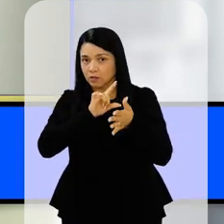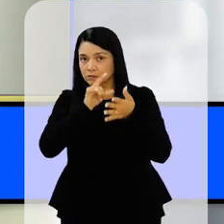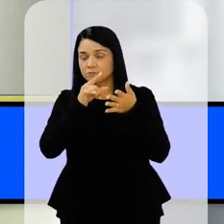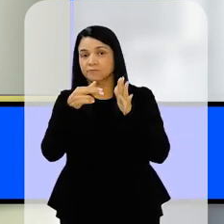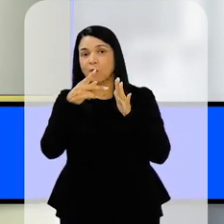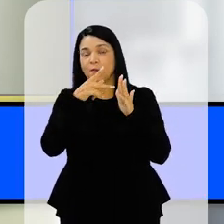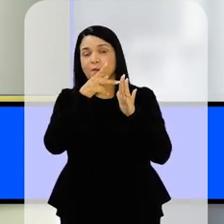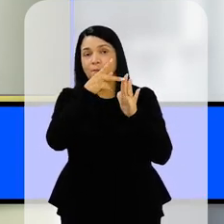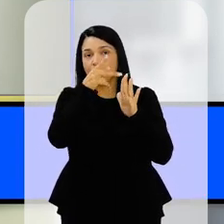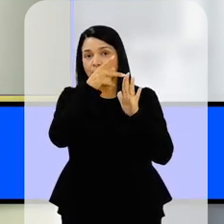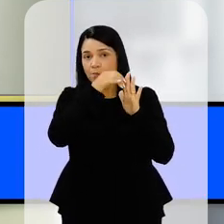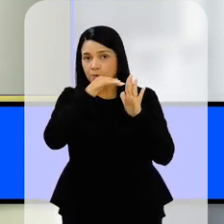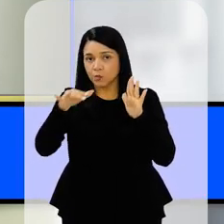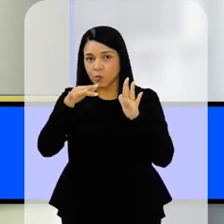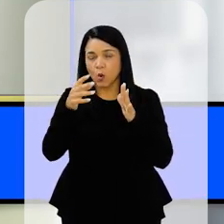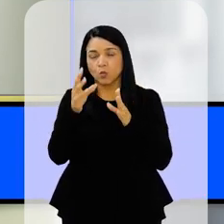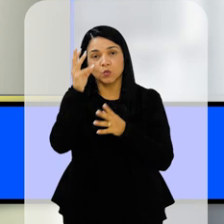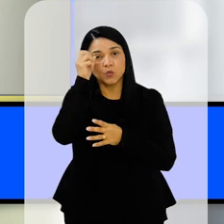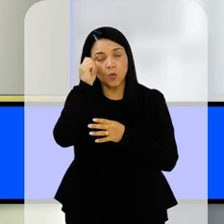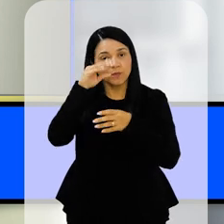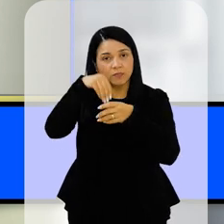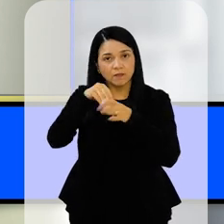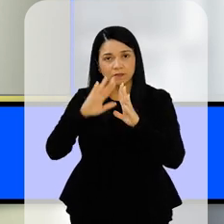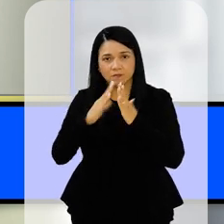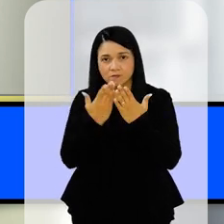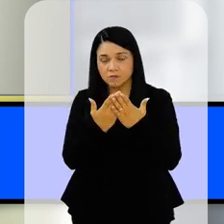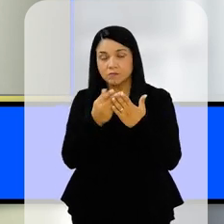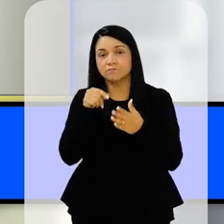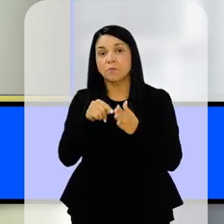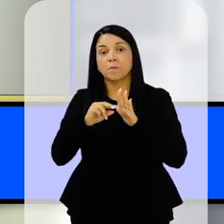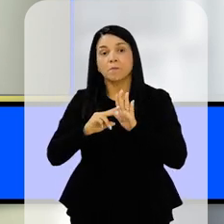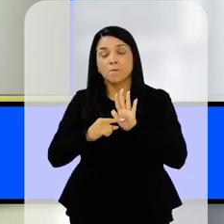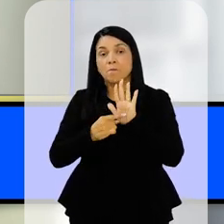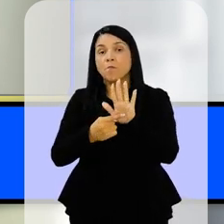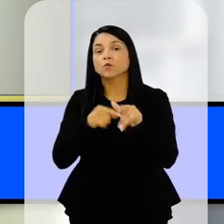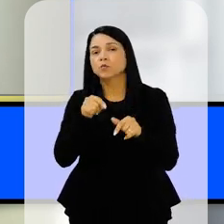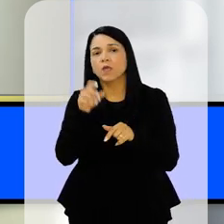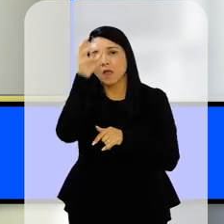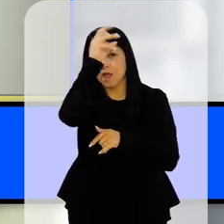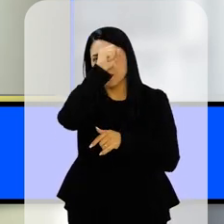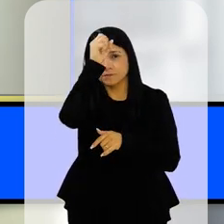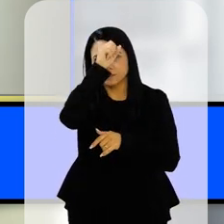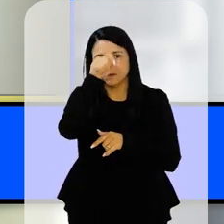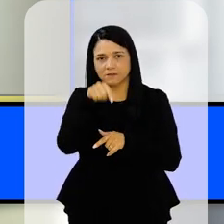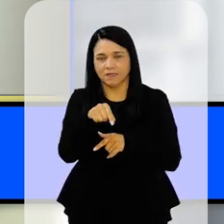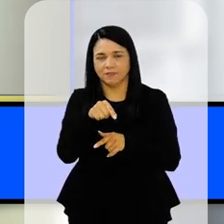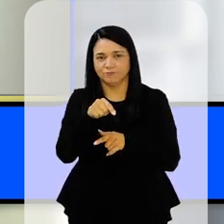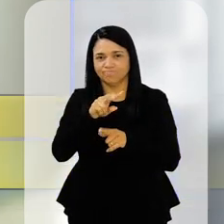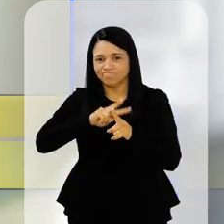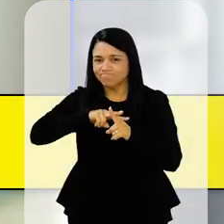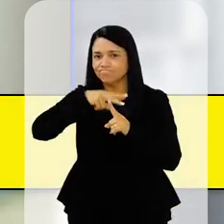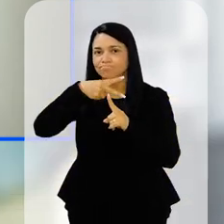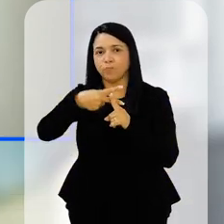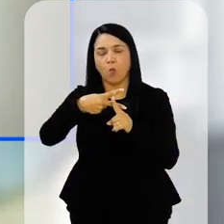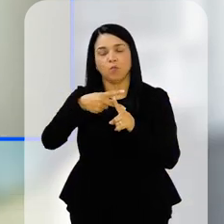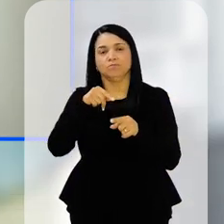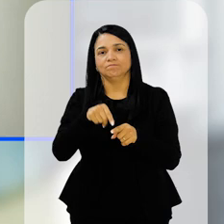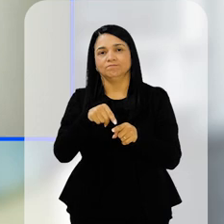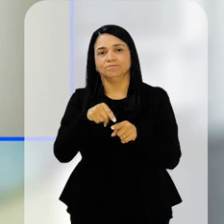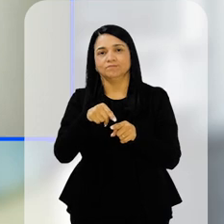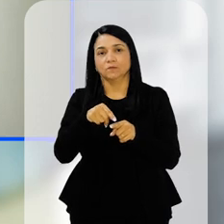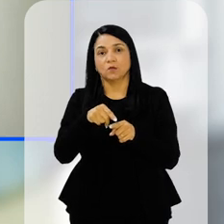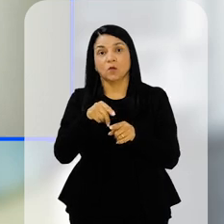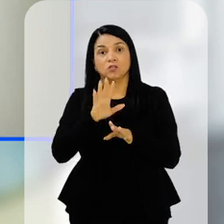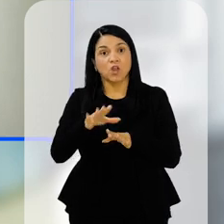esse protocolo de soneca na escola catalisa, potencializa o aprendizado escolar. Mas aquilo que já foi